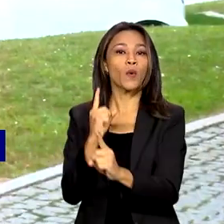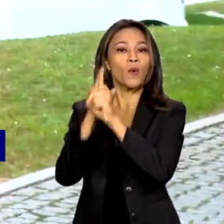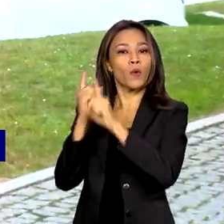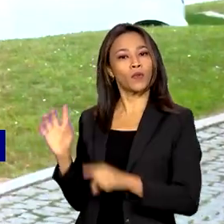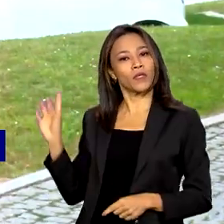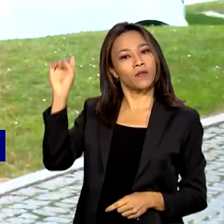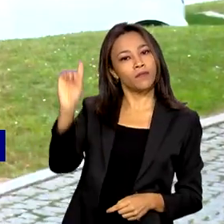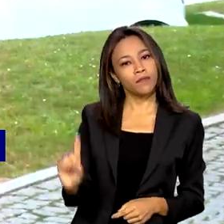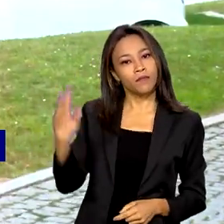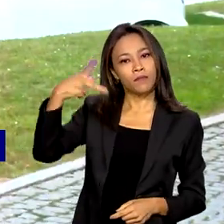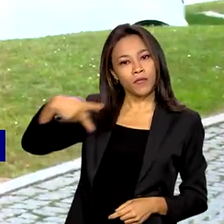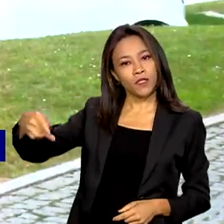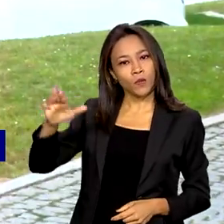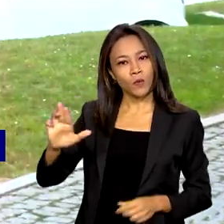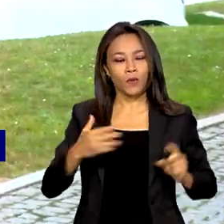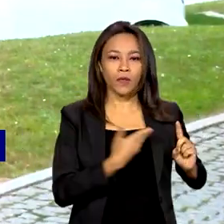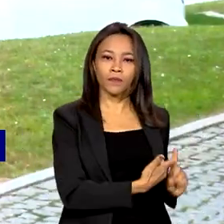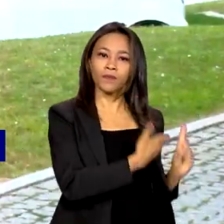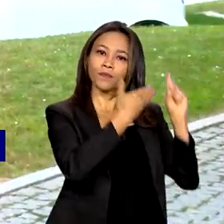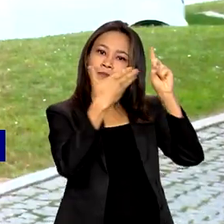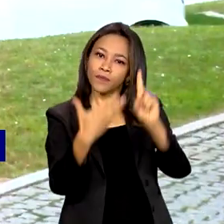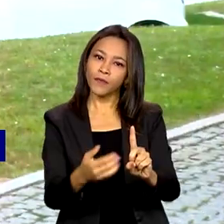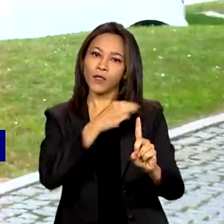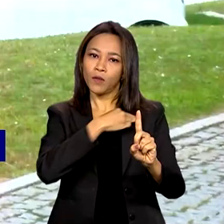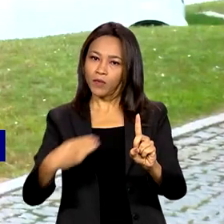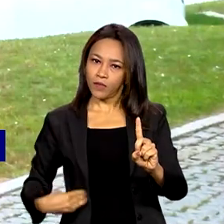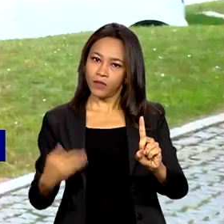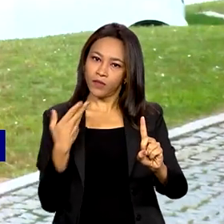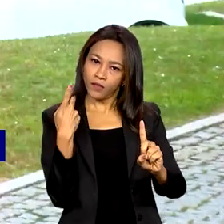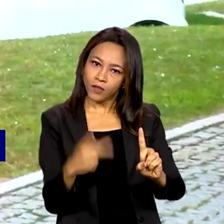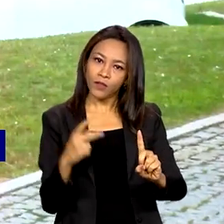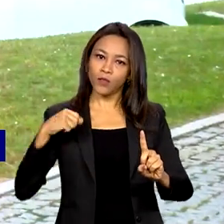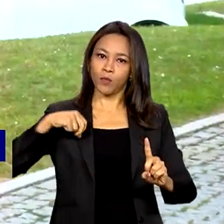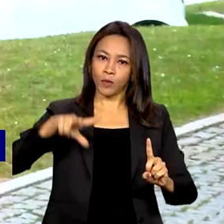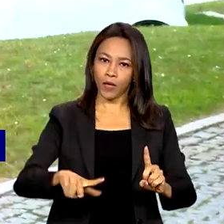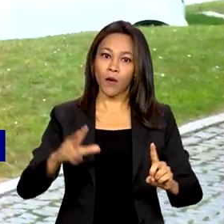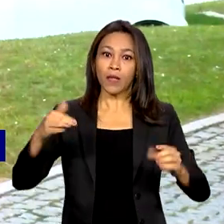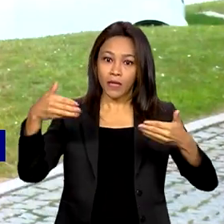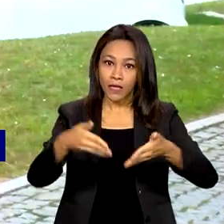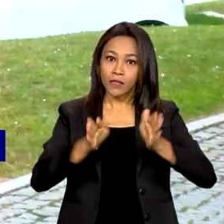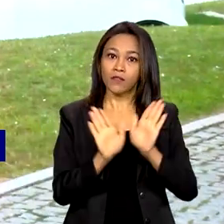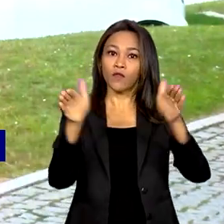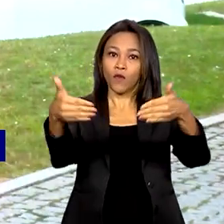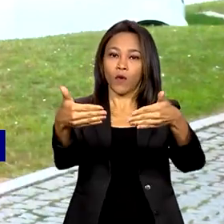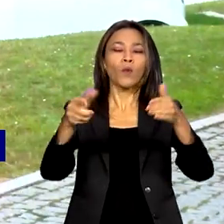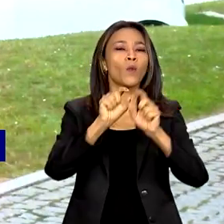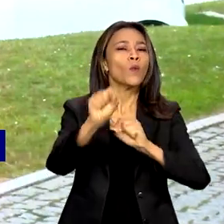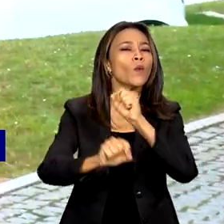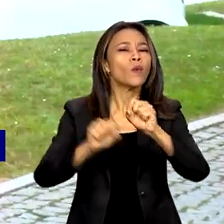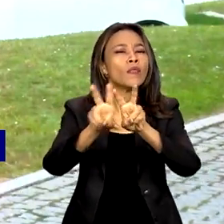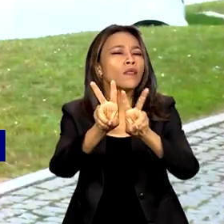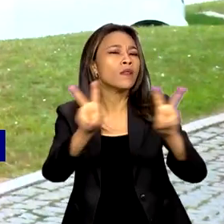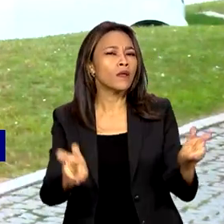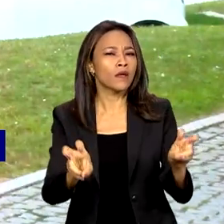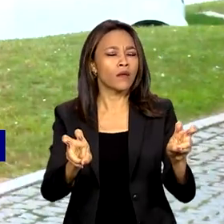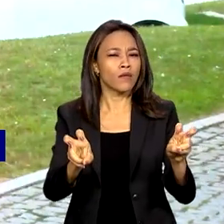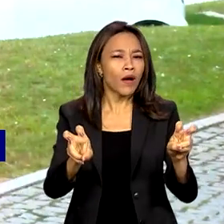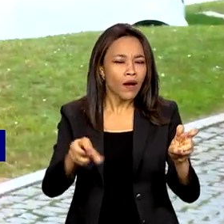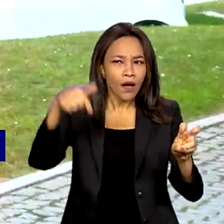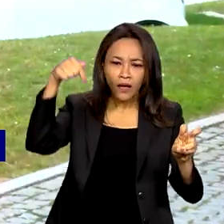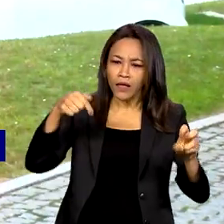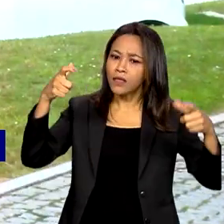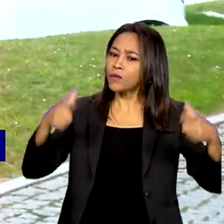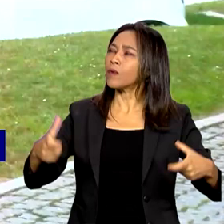primeiro-ministro português, Antônio Costa. Aqui, o Fórum Econômico Portugal-Brasil, que teve, assim, como destaque, foi aqui nesse